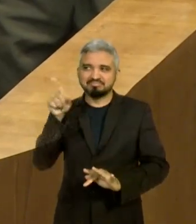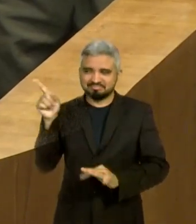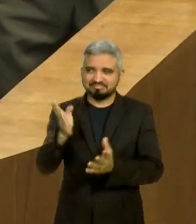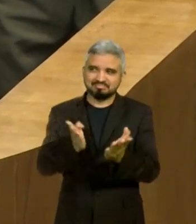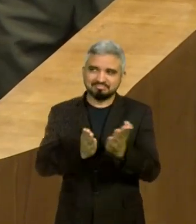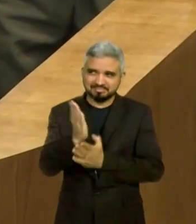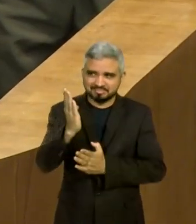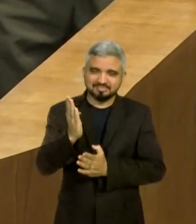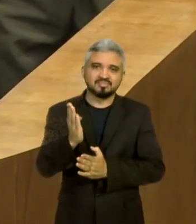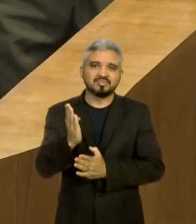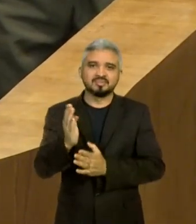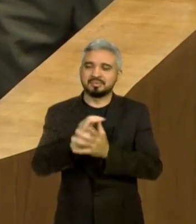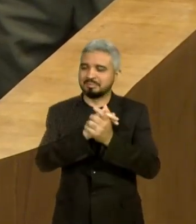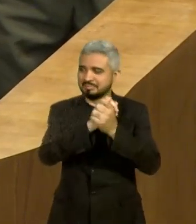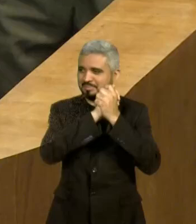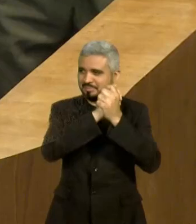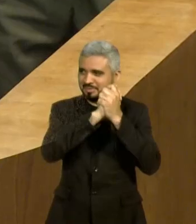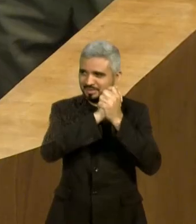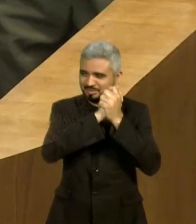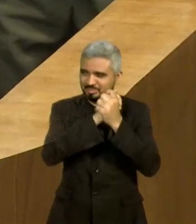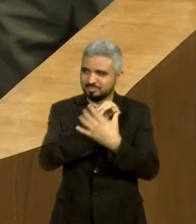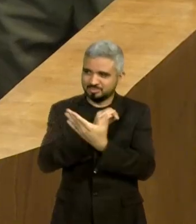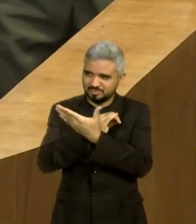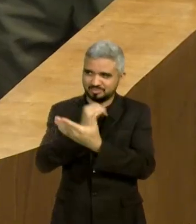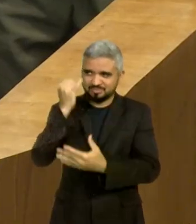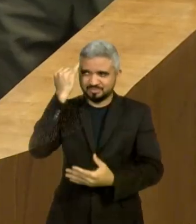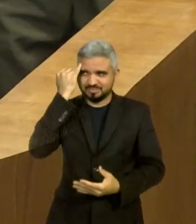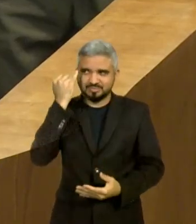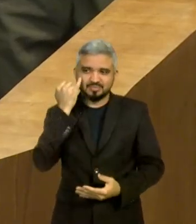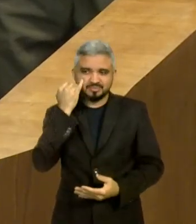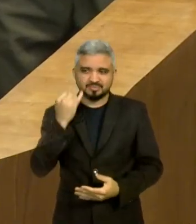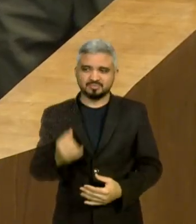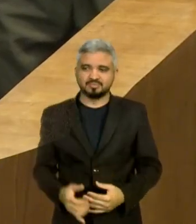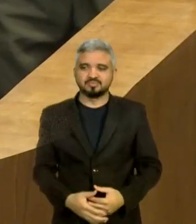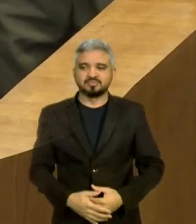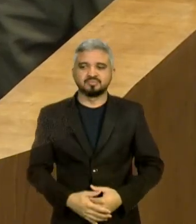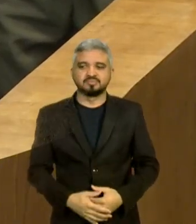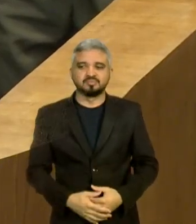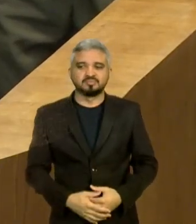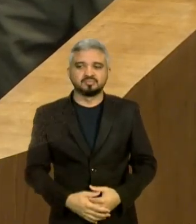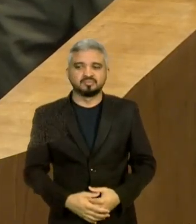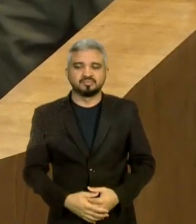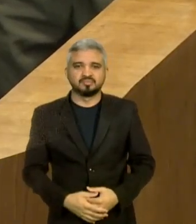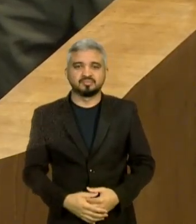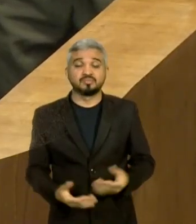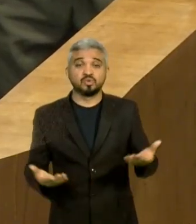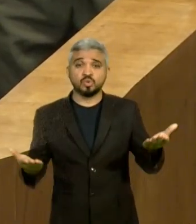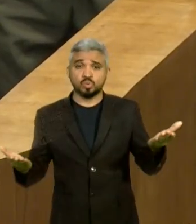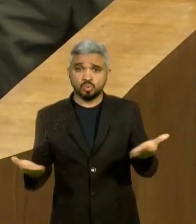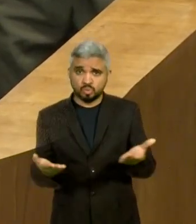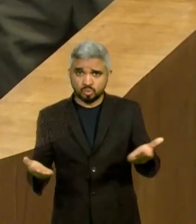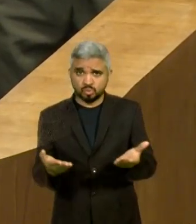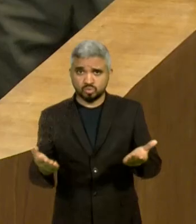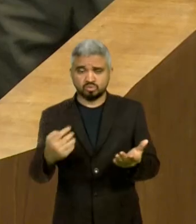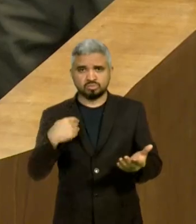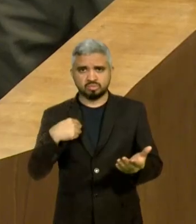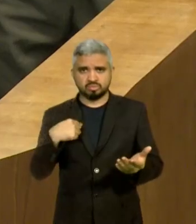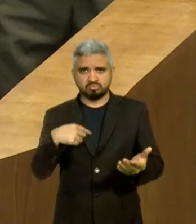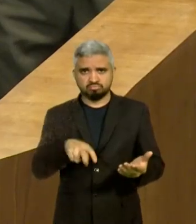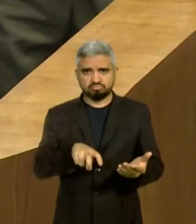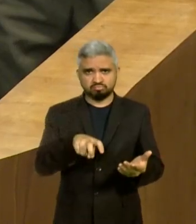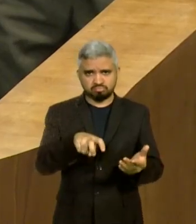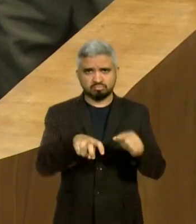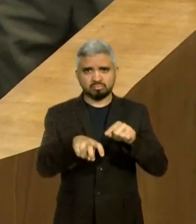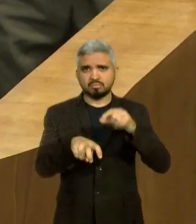minha presidente, parabéns para você. Eu estou aqui hoje é para falar da